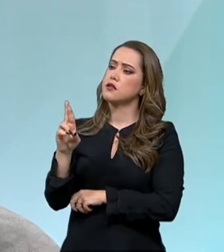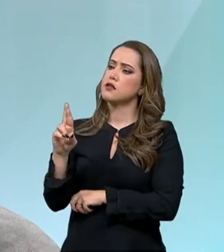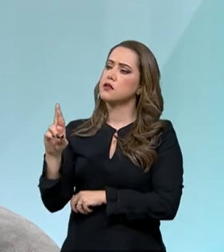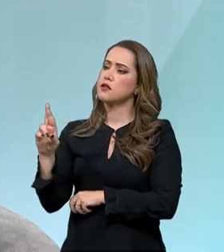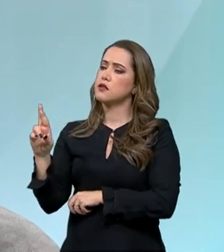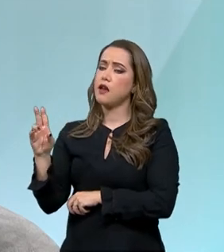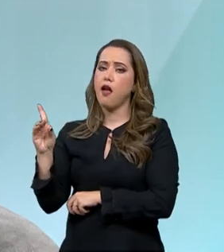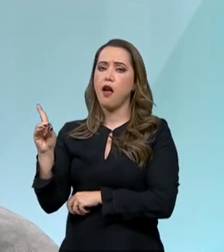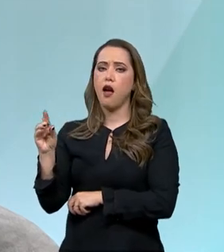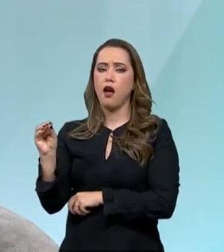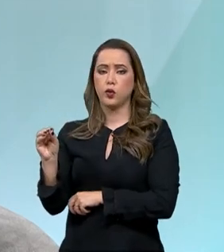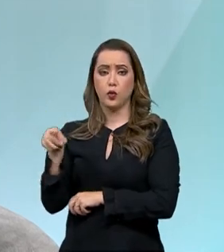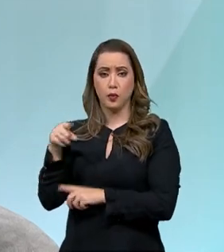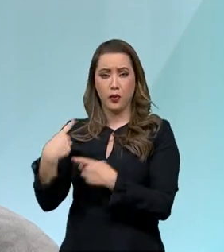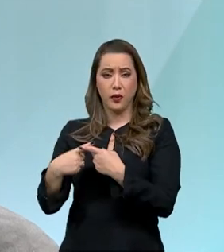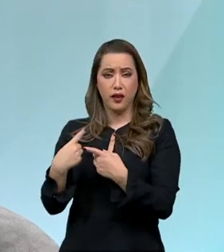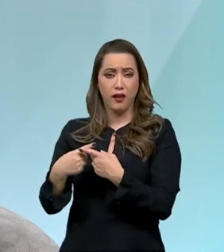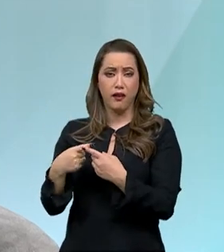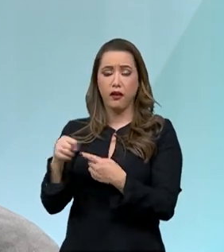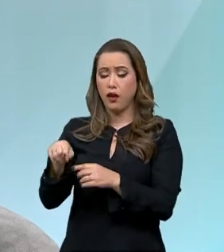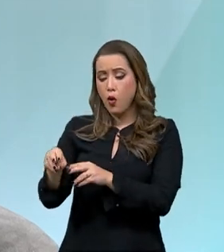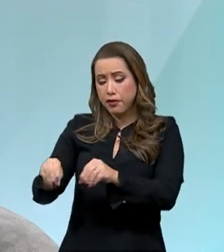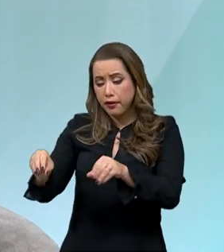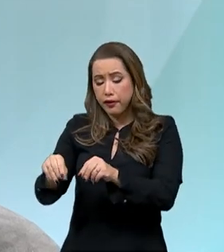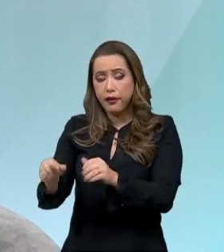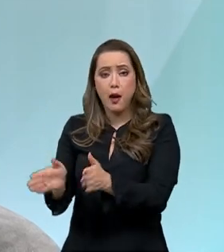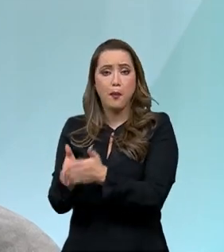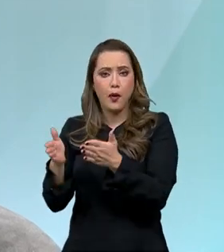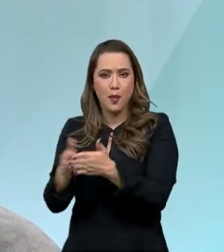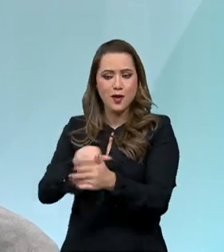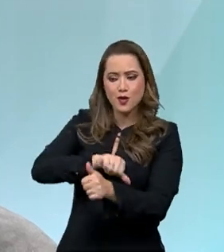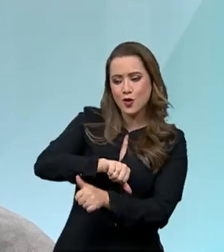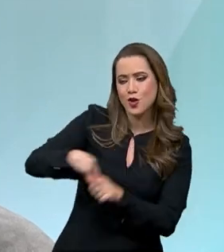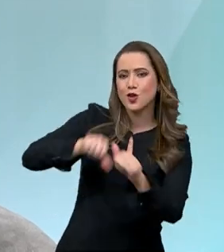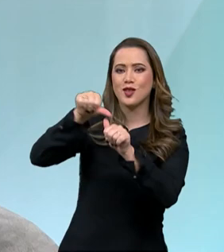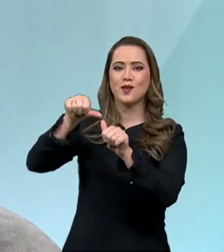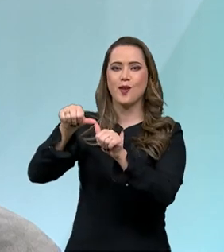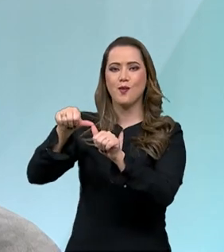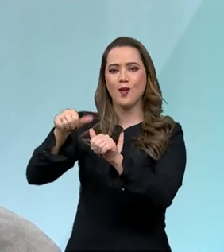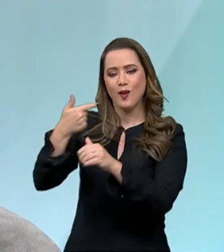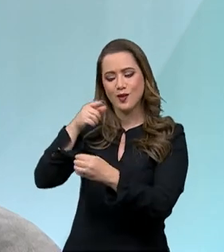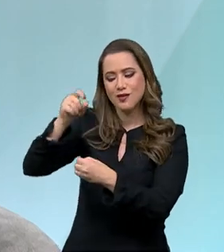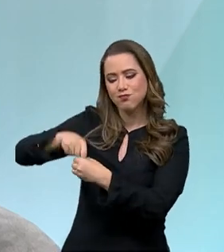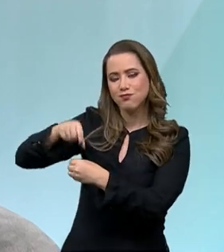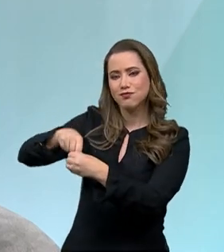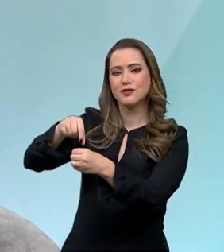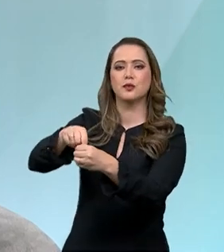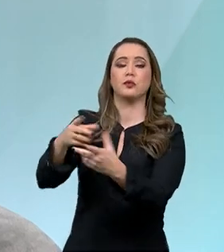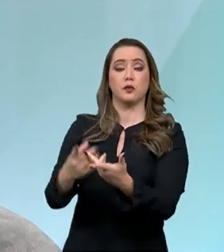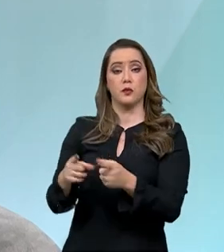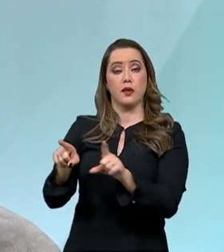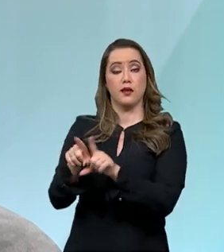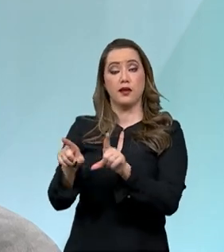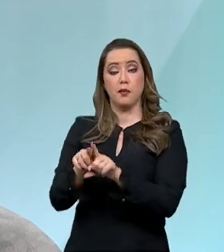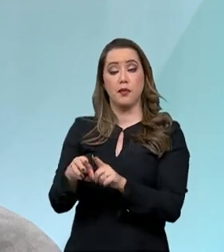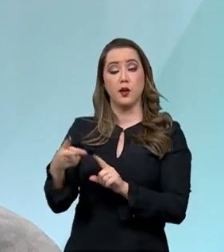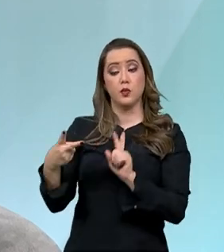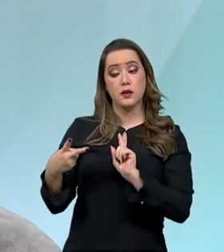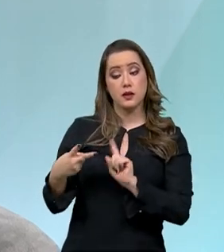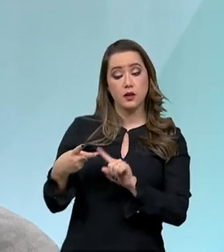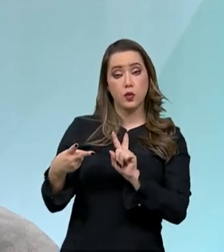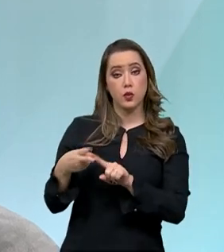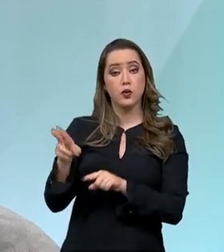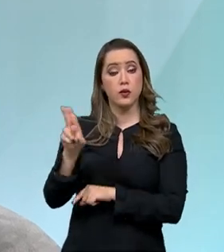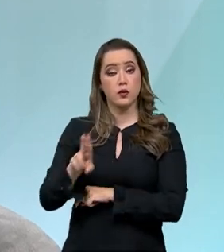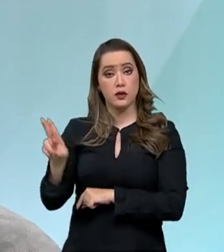pobres em terra fértil. Então, esse é o primeiro pilar. O segundo foi a tropicalização de cultivos e a